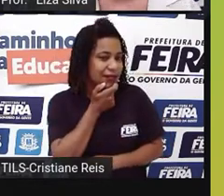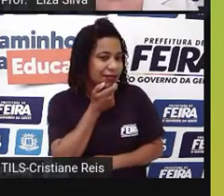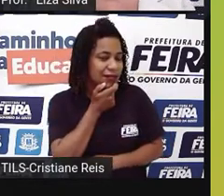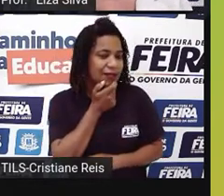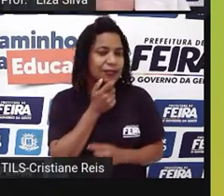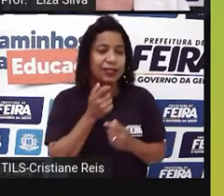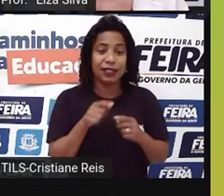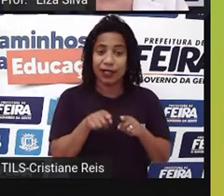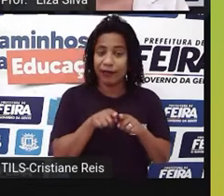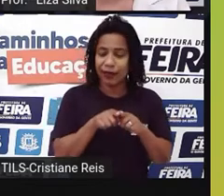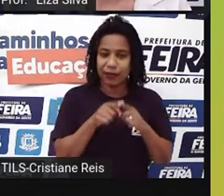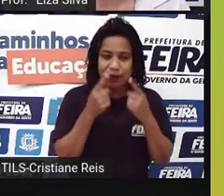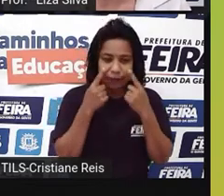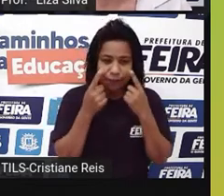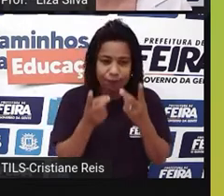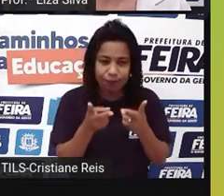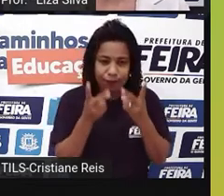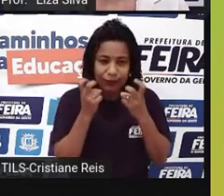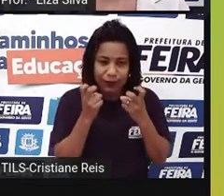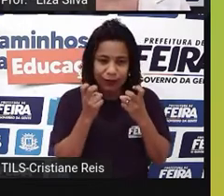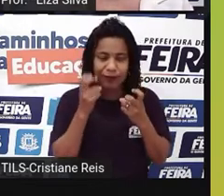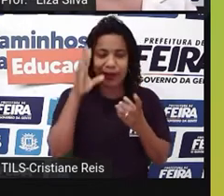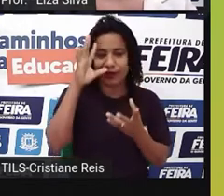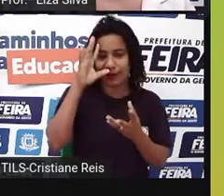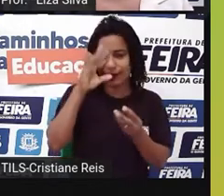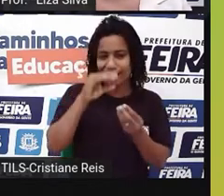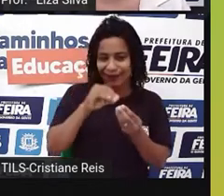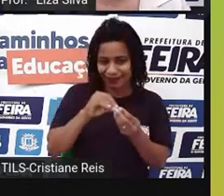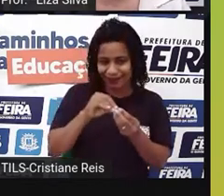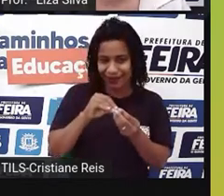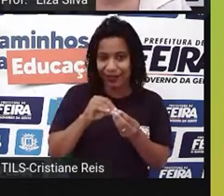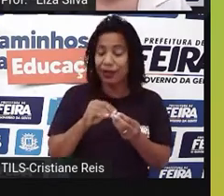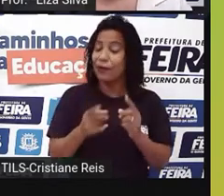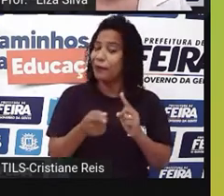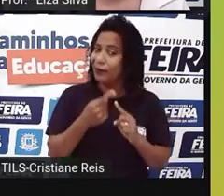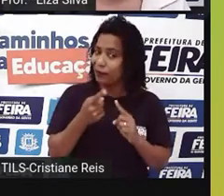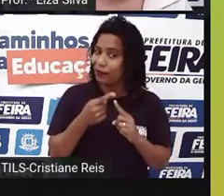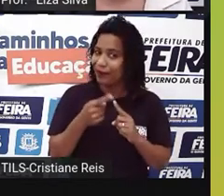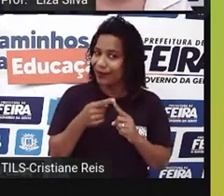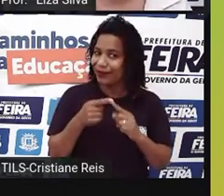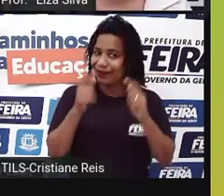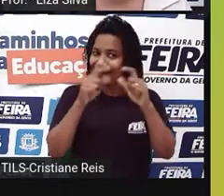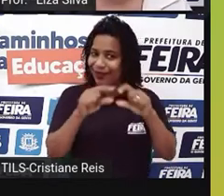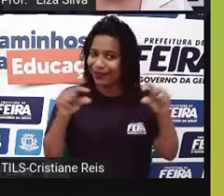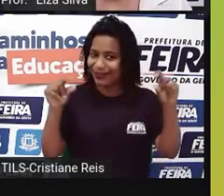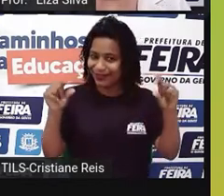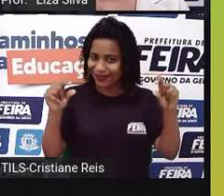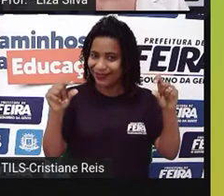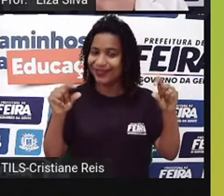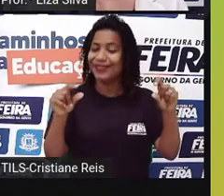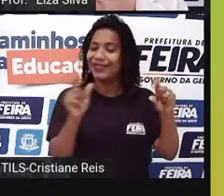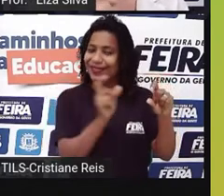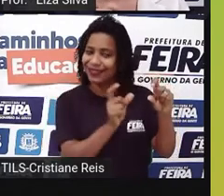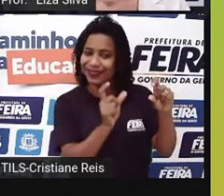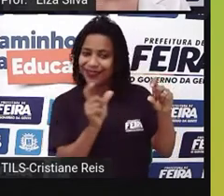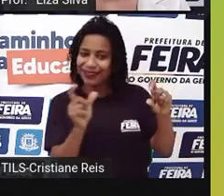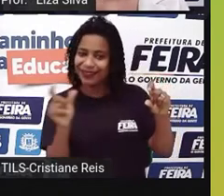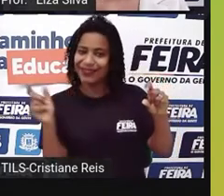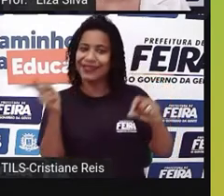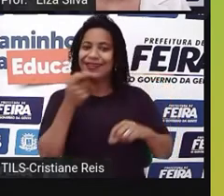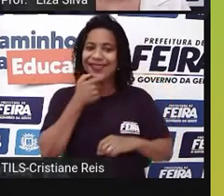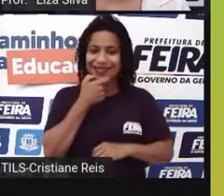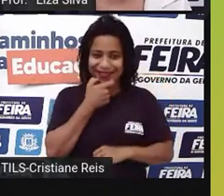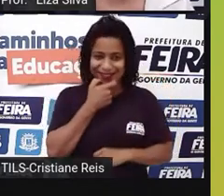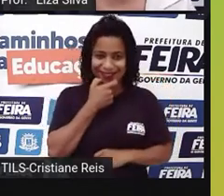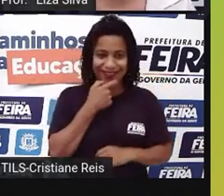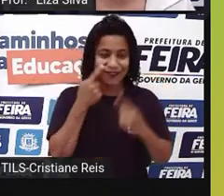É claro que nesse primeiro exercício, vou colocar a legenda em inglês para nos ajudar. Agora, assistam com